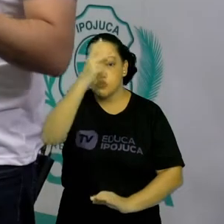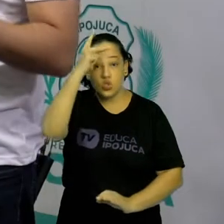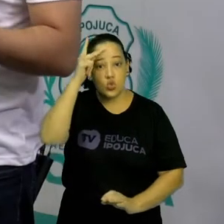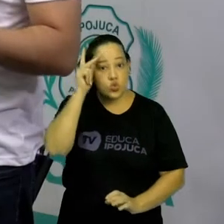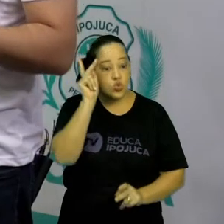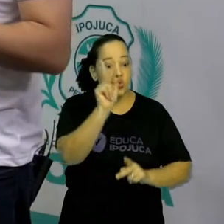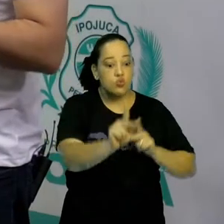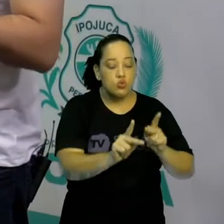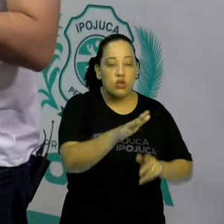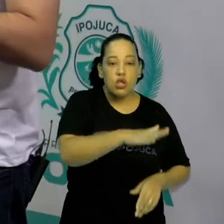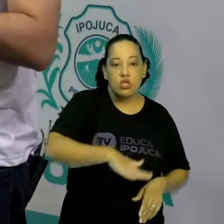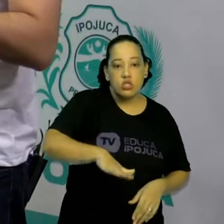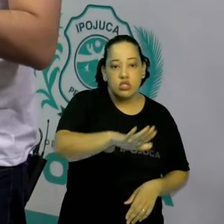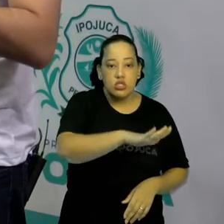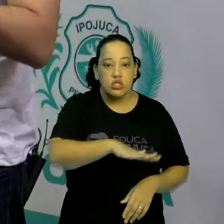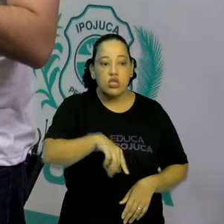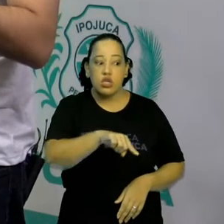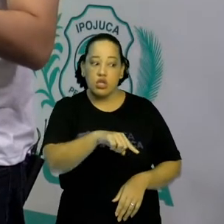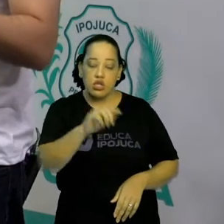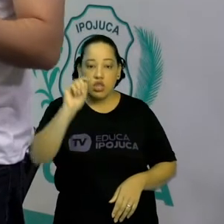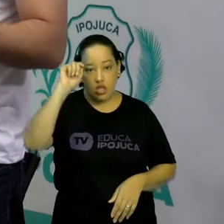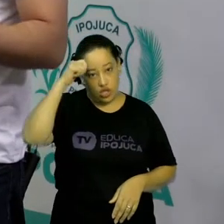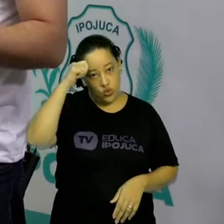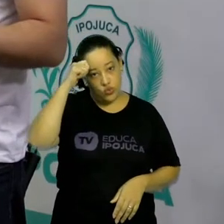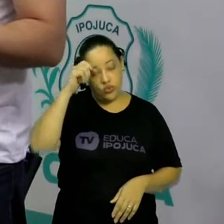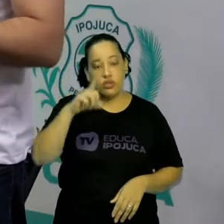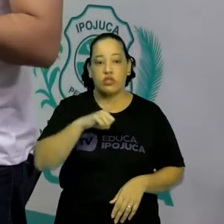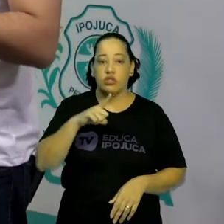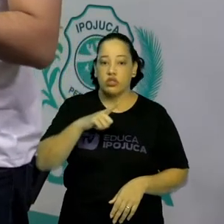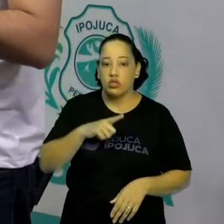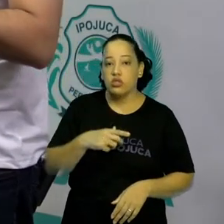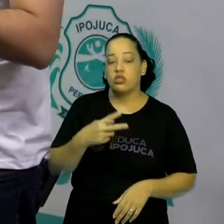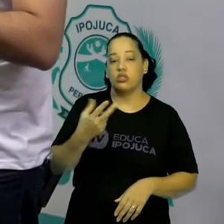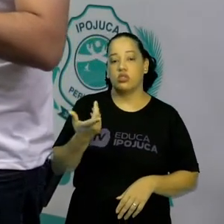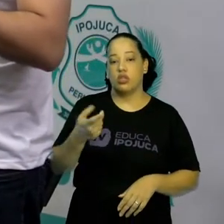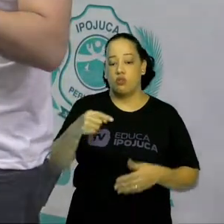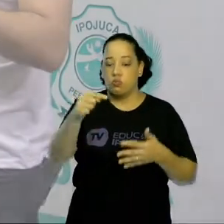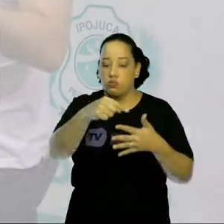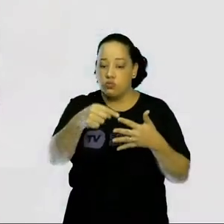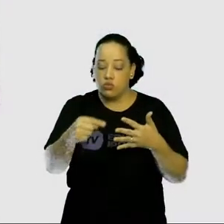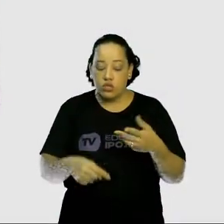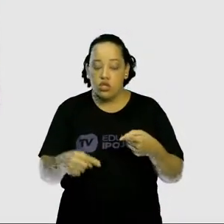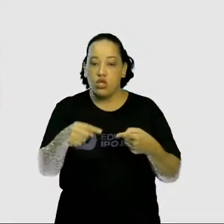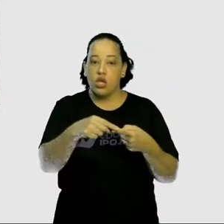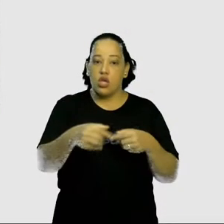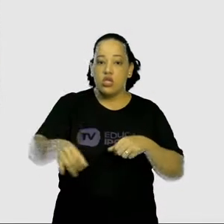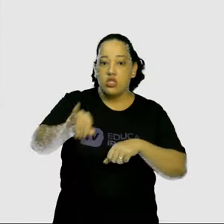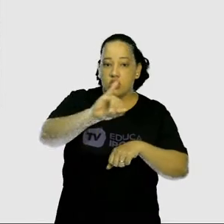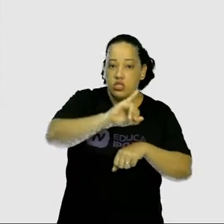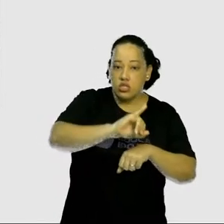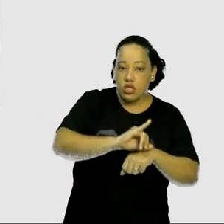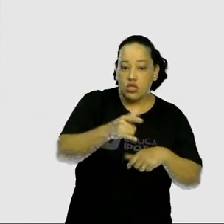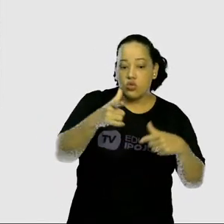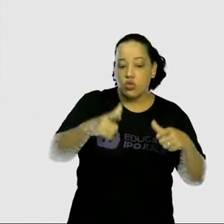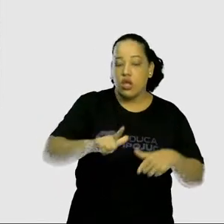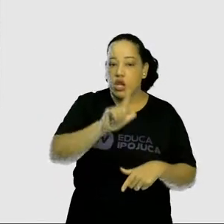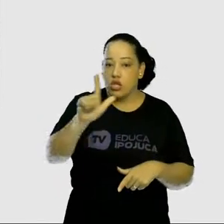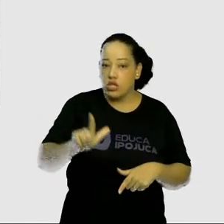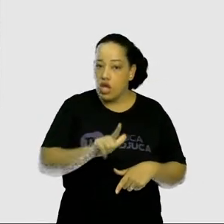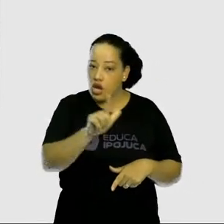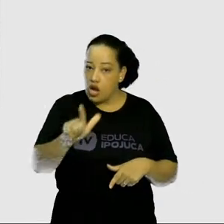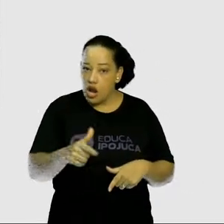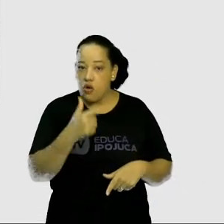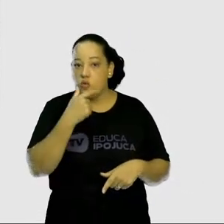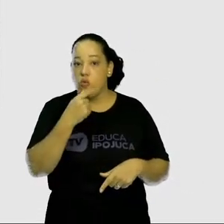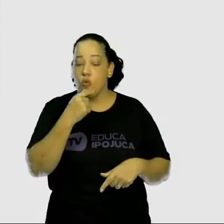como, por exemplo, o Clube 13 de Maio de Homens Preto de São Paulo, o Centro Literário dos Homens de Corro, também em São Paulo, e o